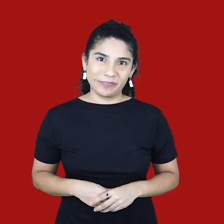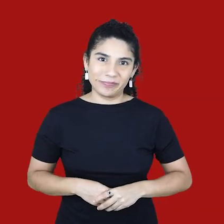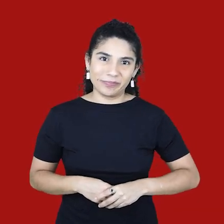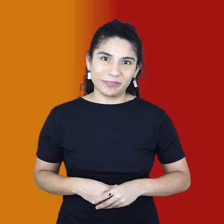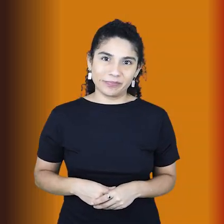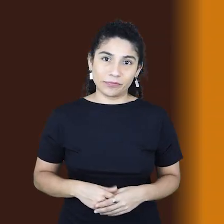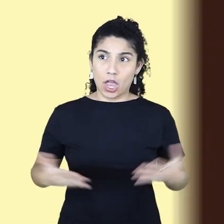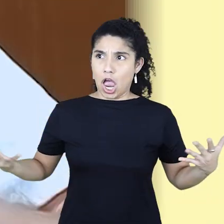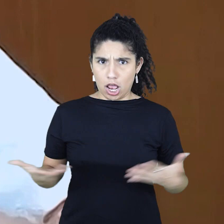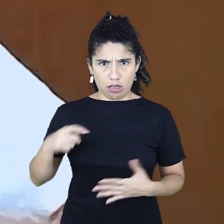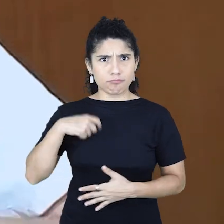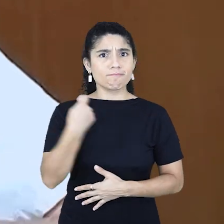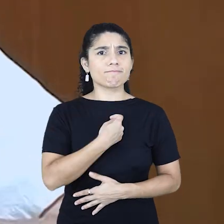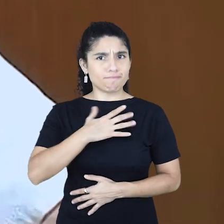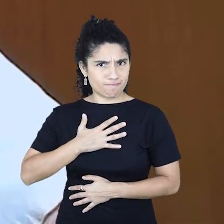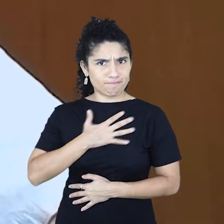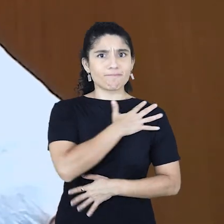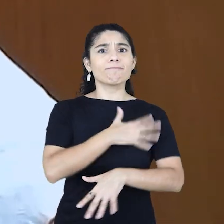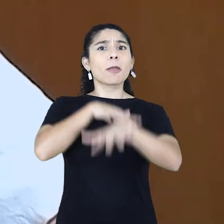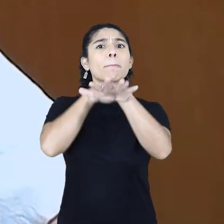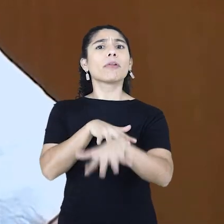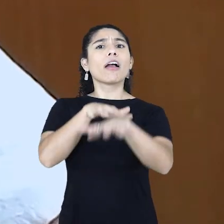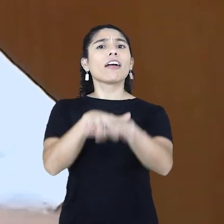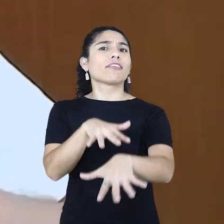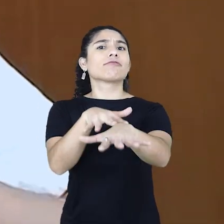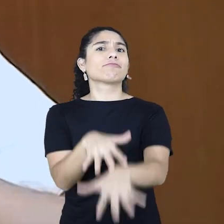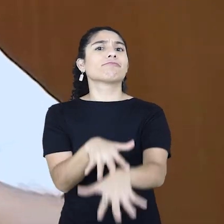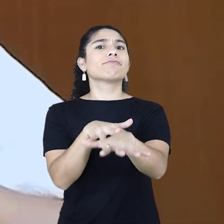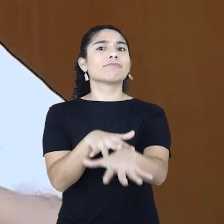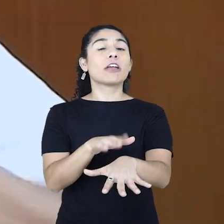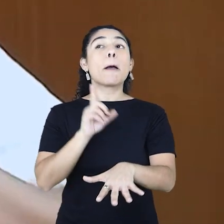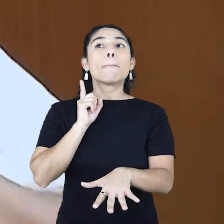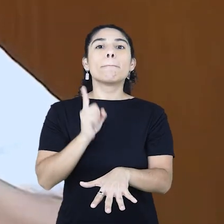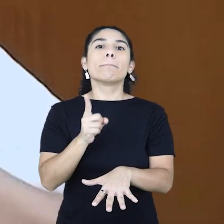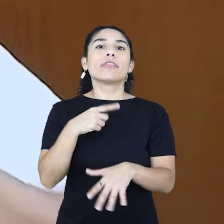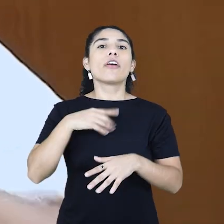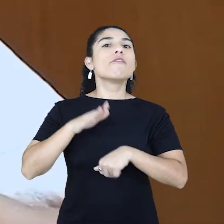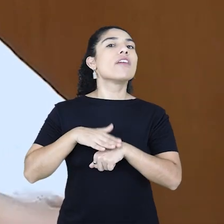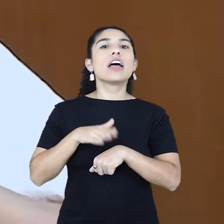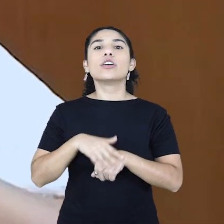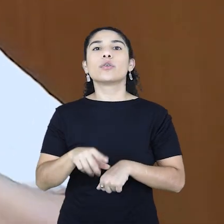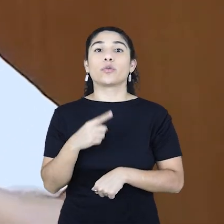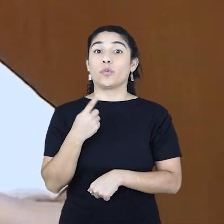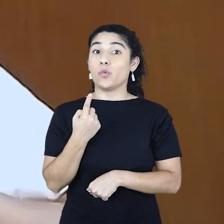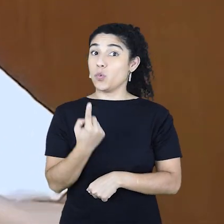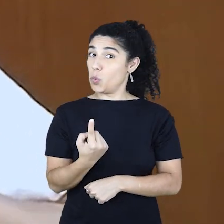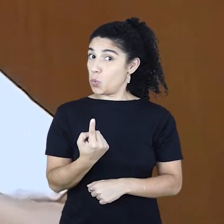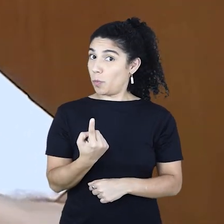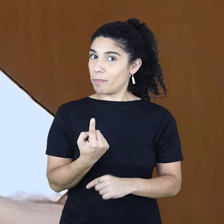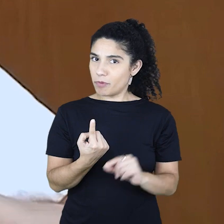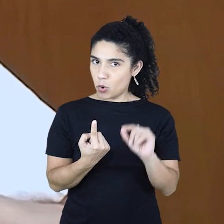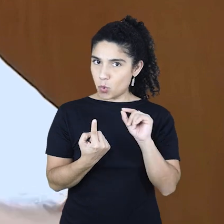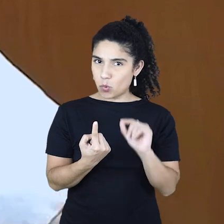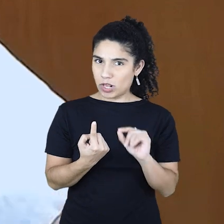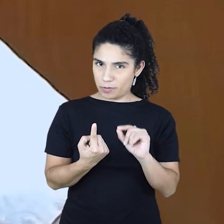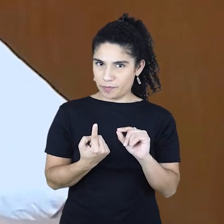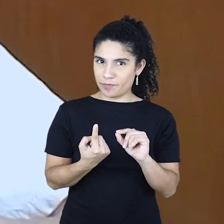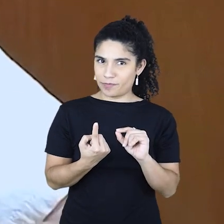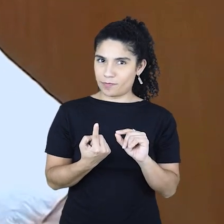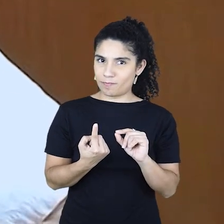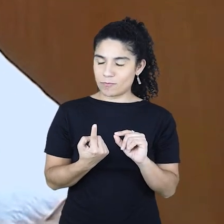E sou militante partidatária. E eu fiz uma...